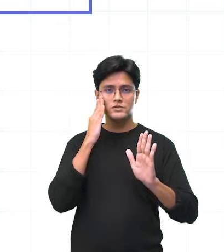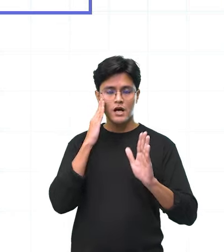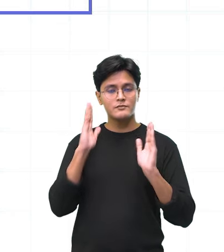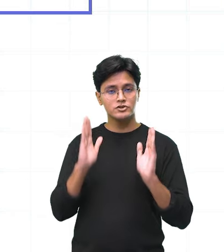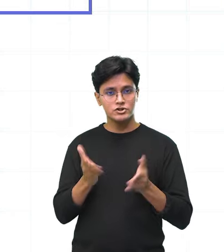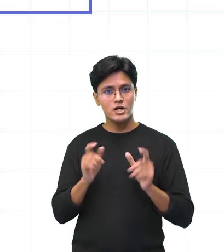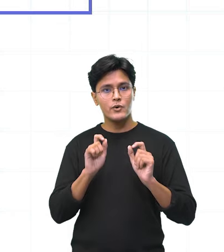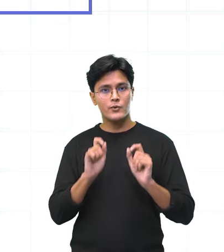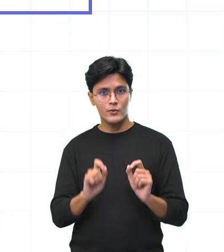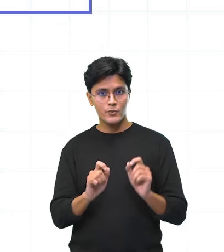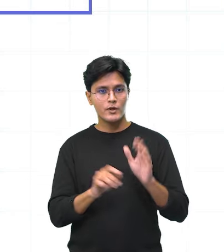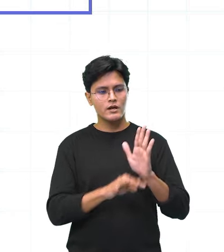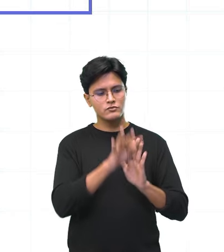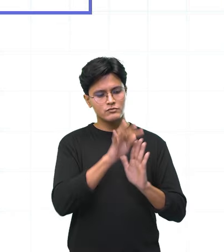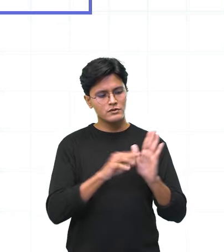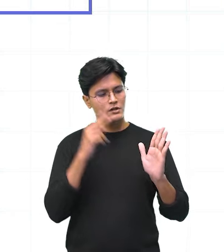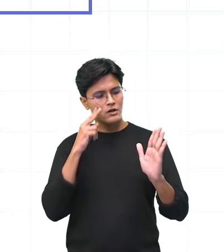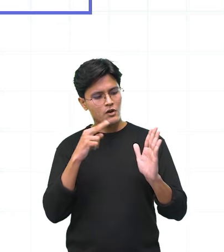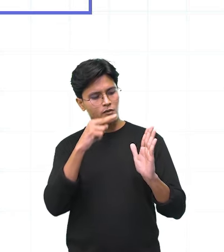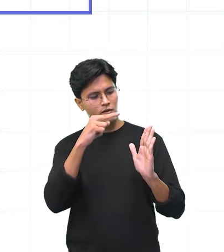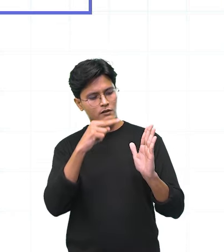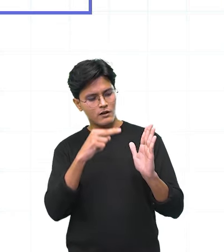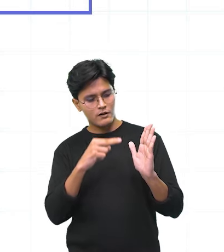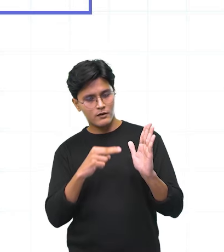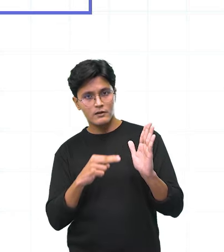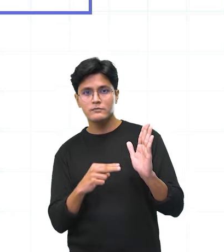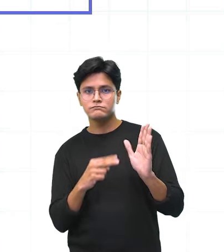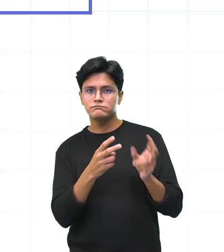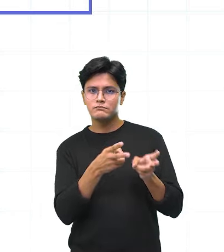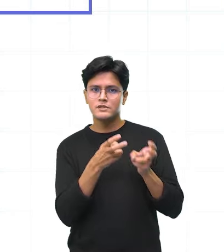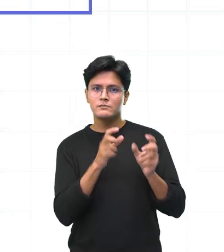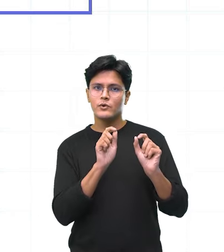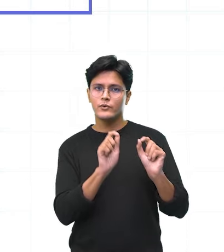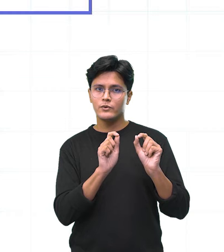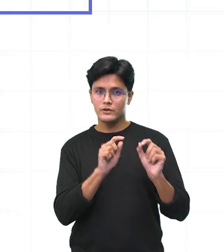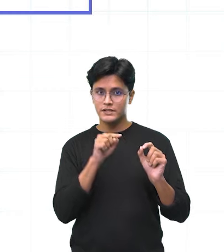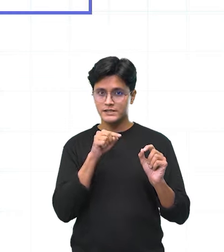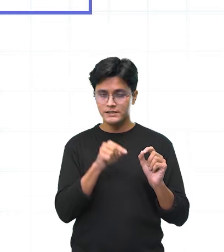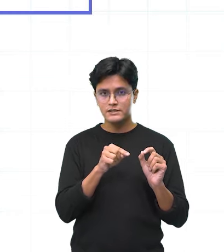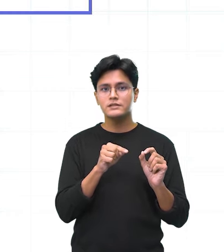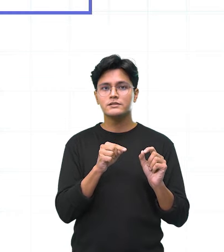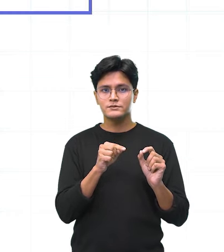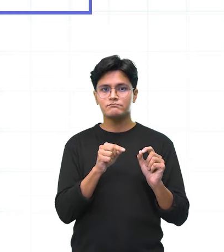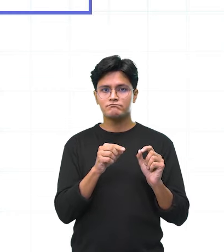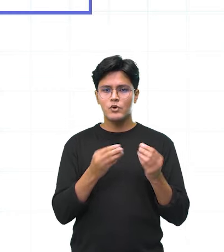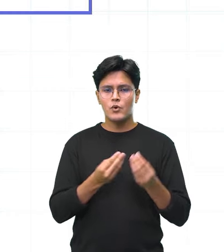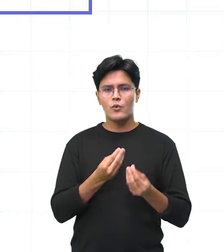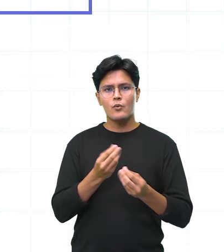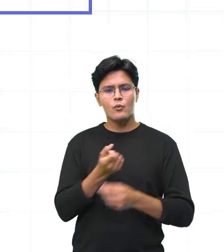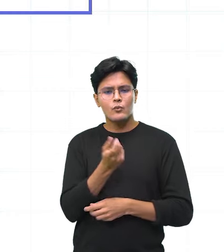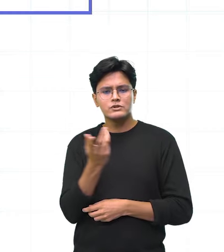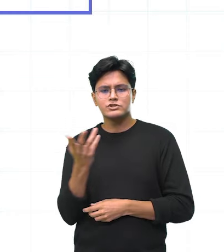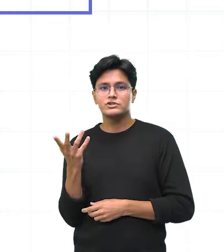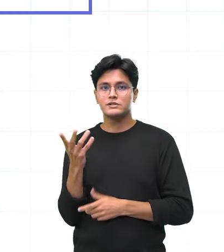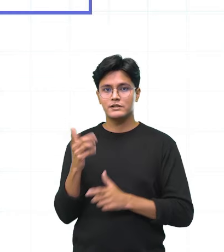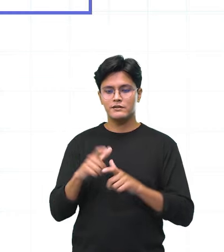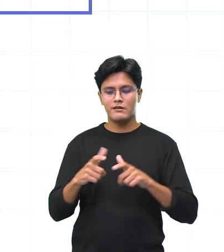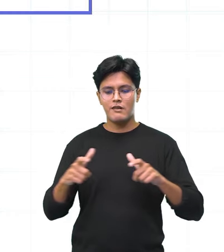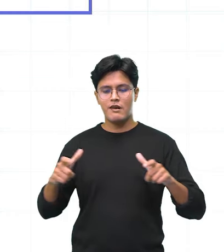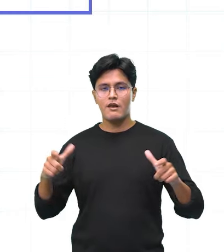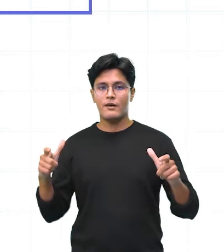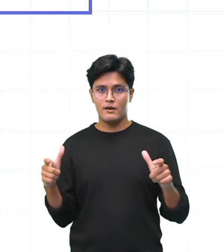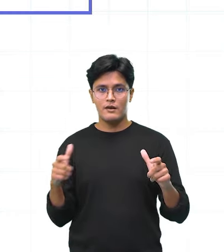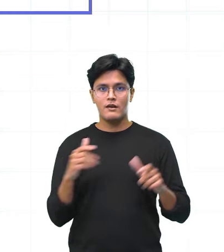que no decorrer do texto, o que que eu vou verificar? A proporção de usuários, quantas crianças